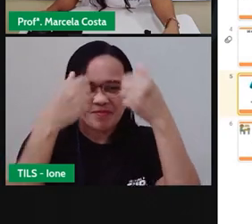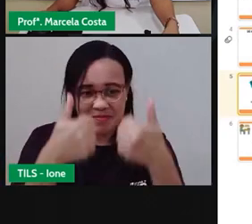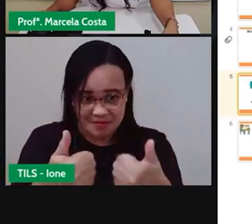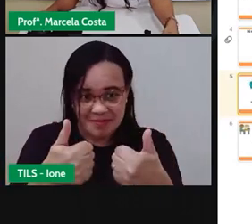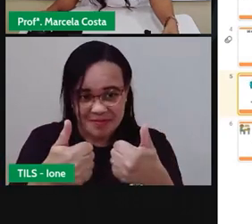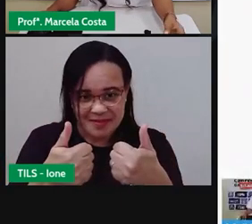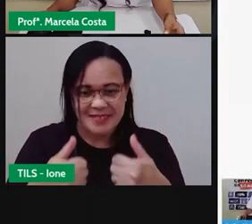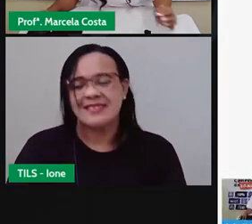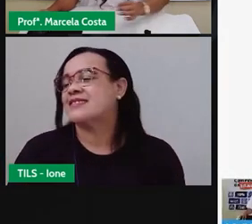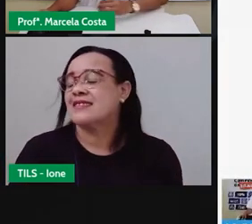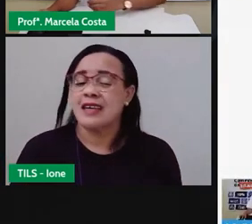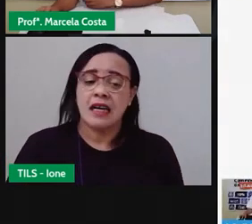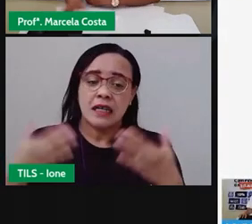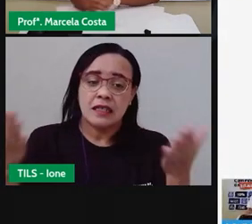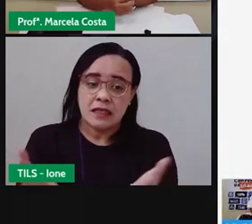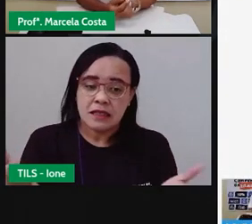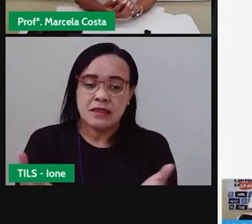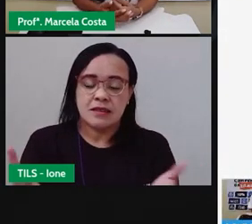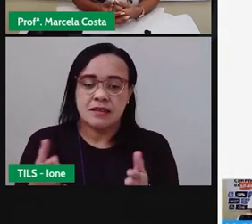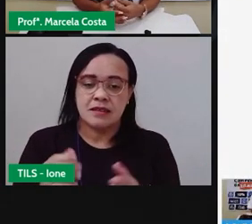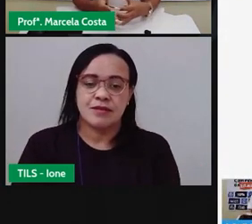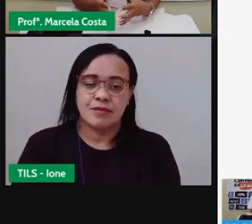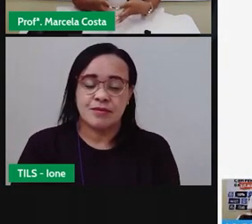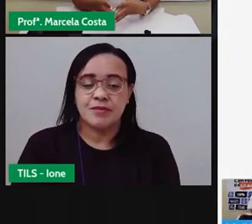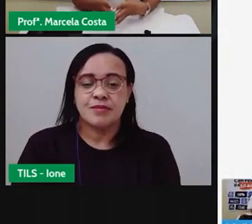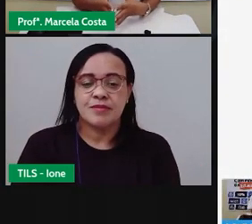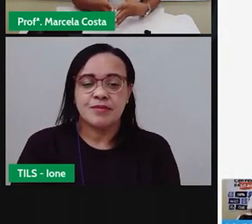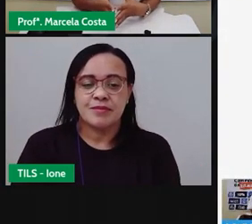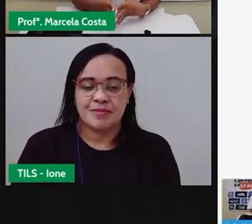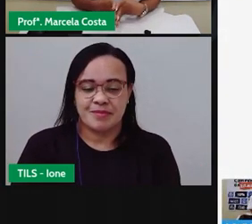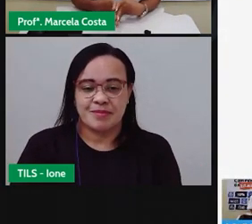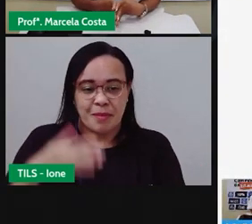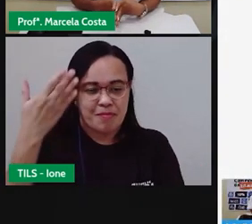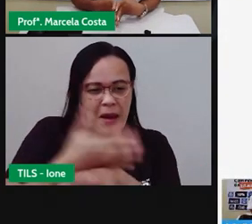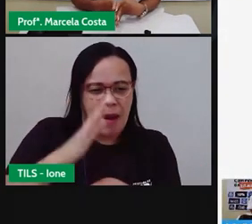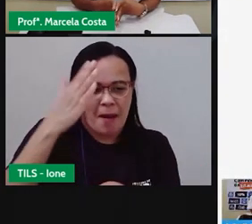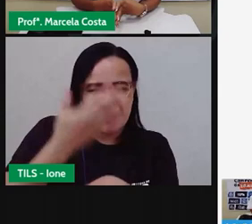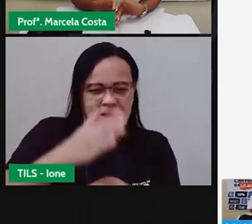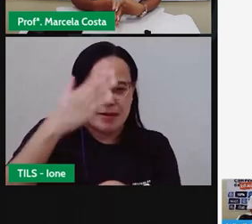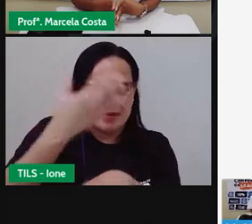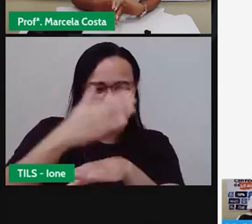ao nosso momento de prática